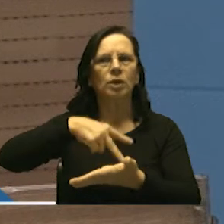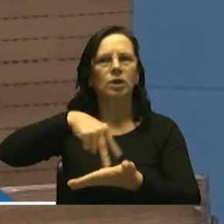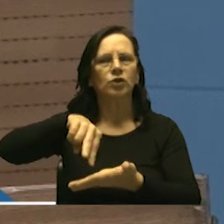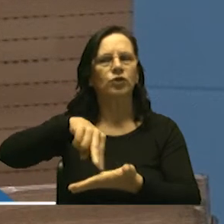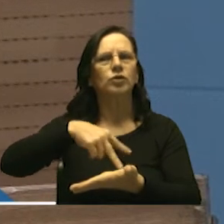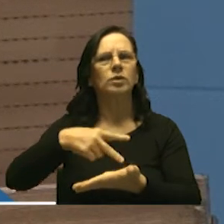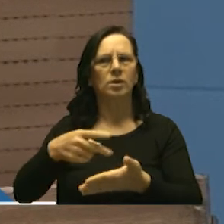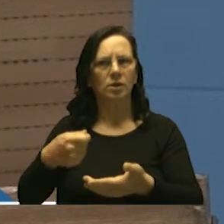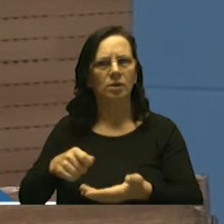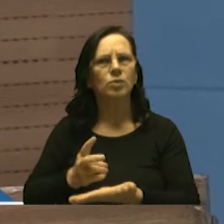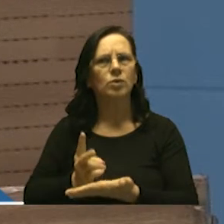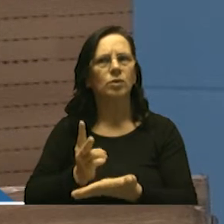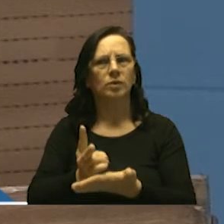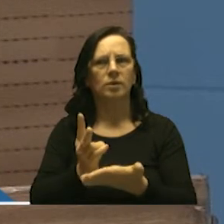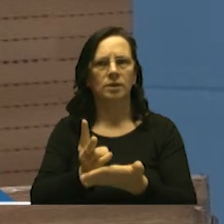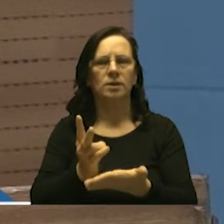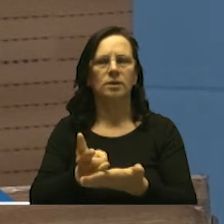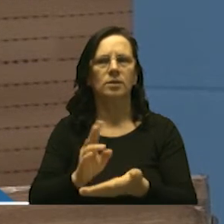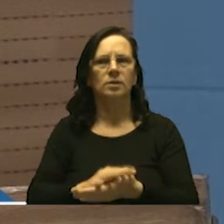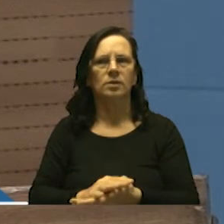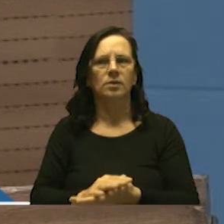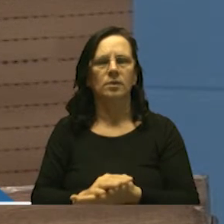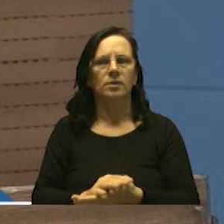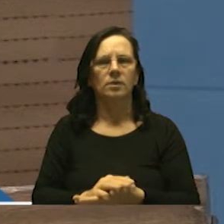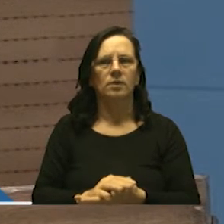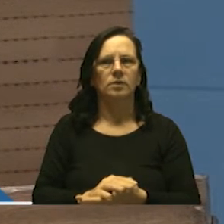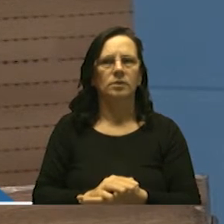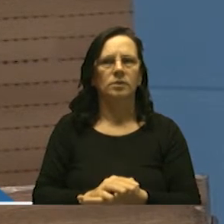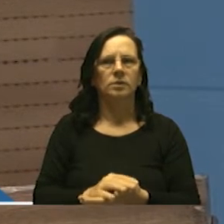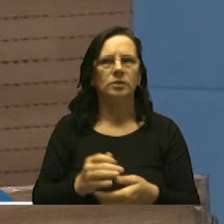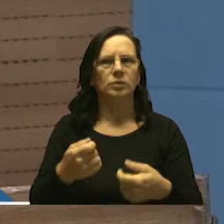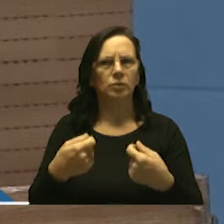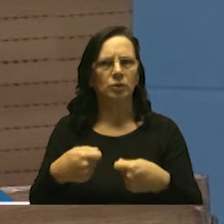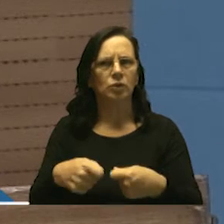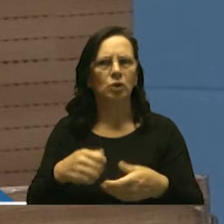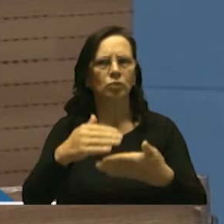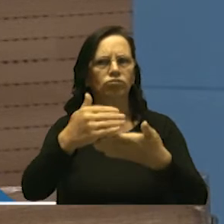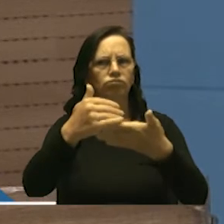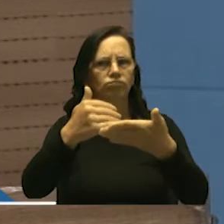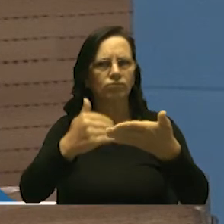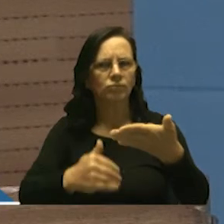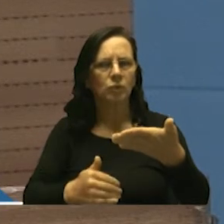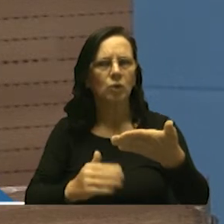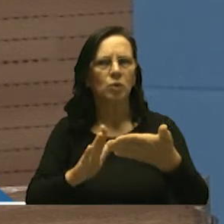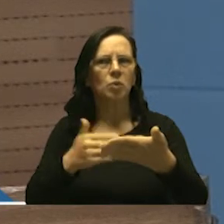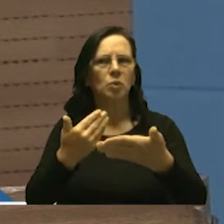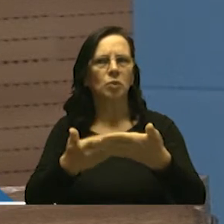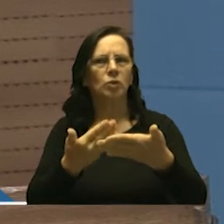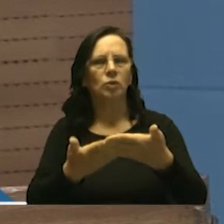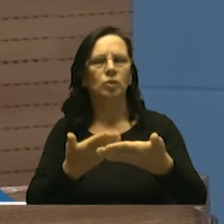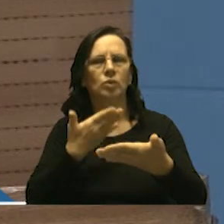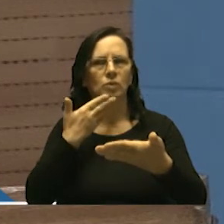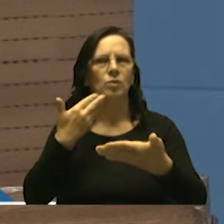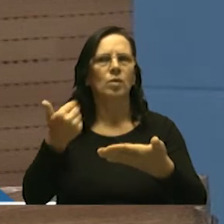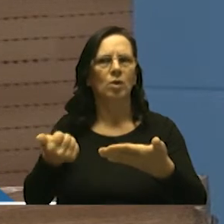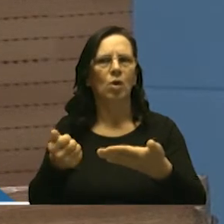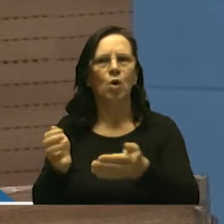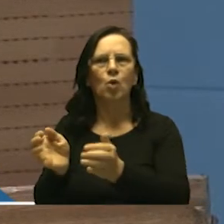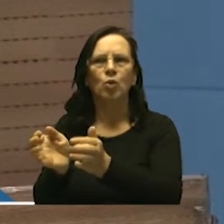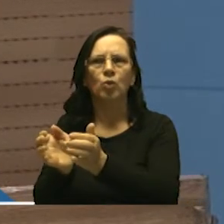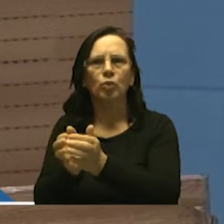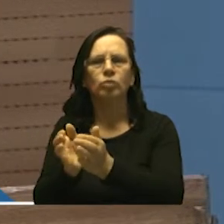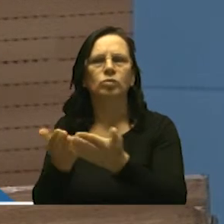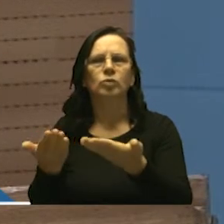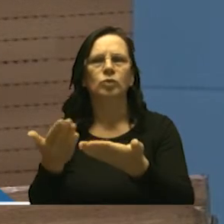Mesmo que seja necessário fazer um estudo, como foi criado nesta casa, um grupo de